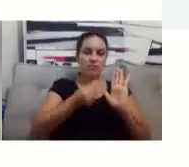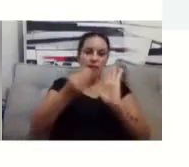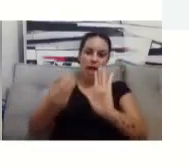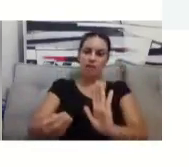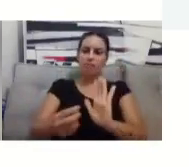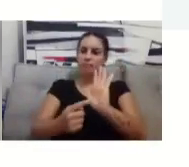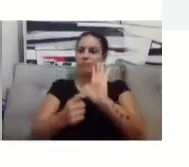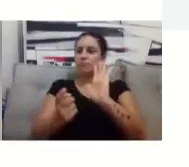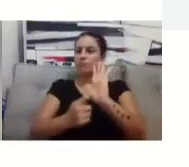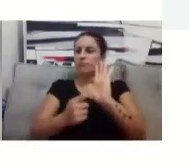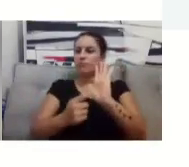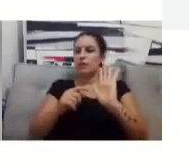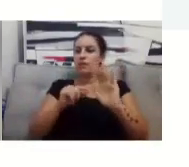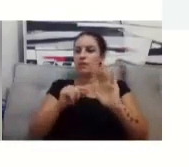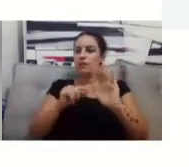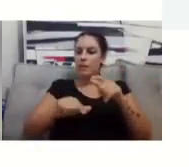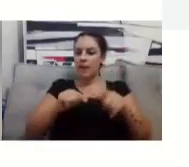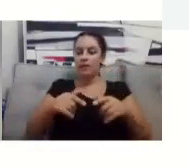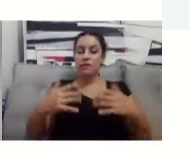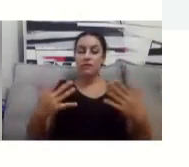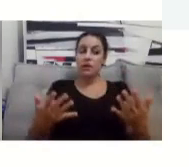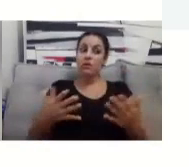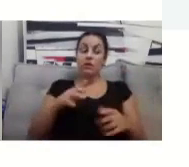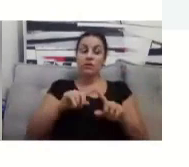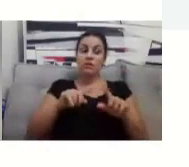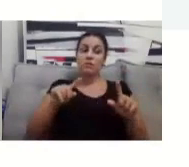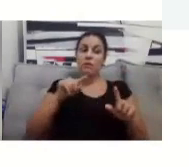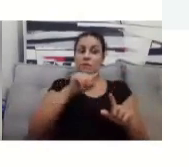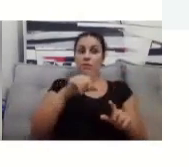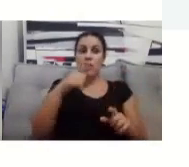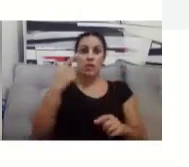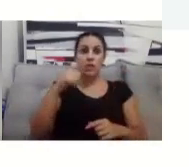reposição de uma atividade avaliativa, tá bom?